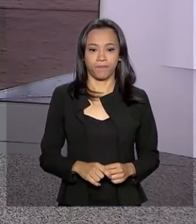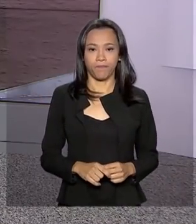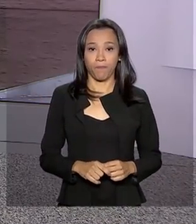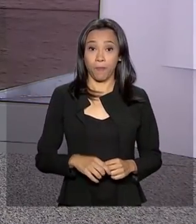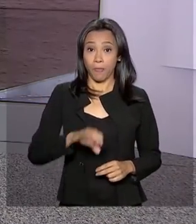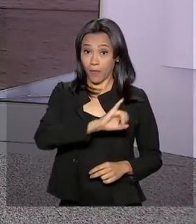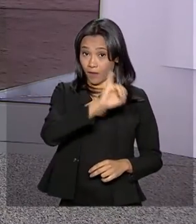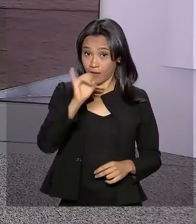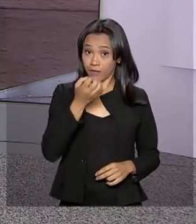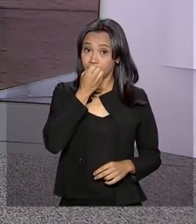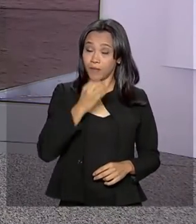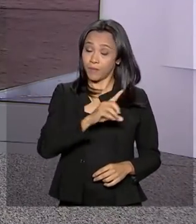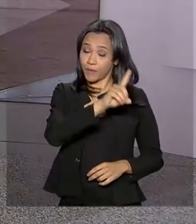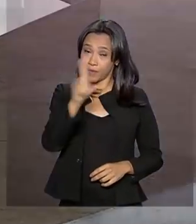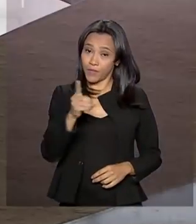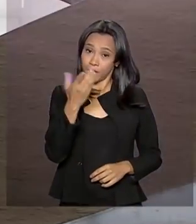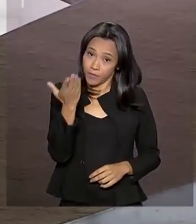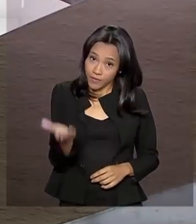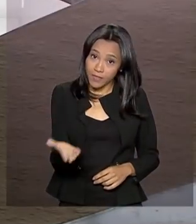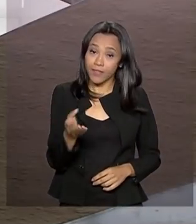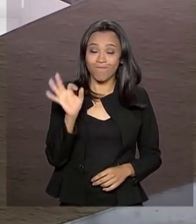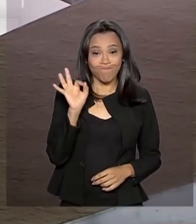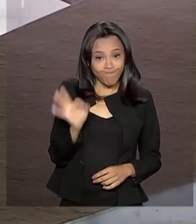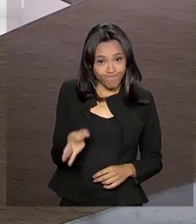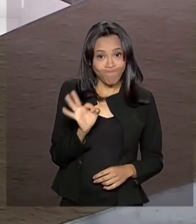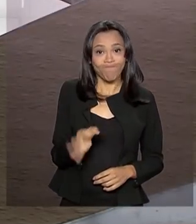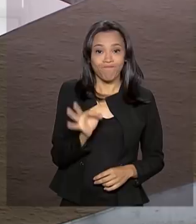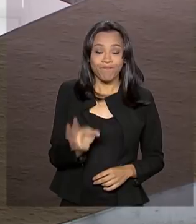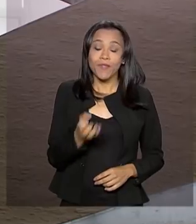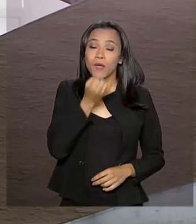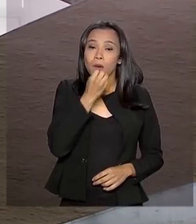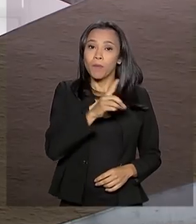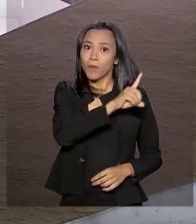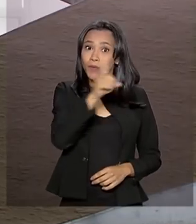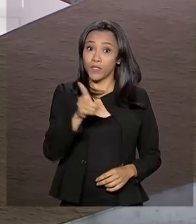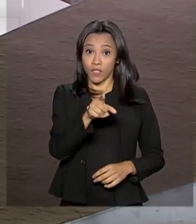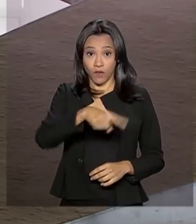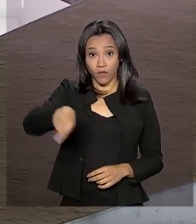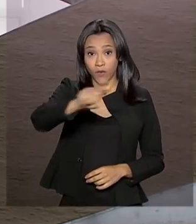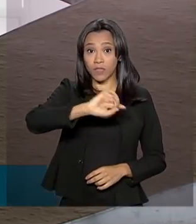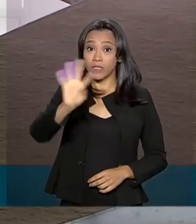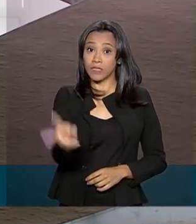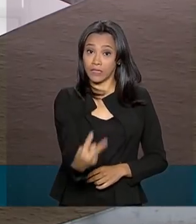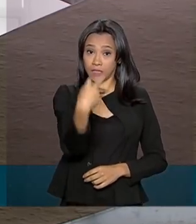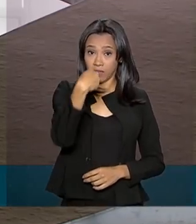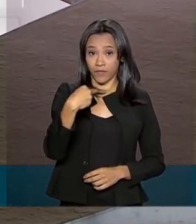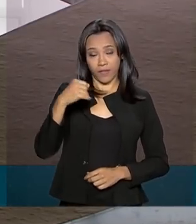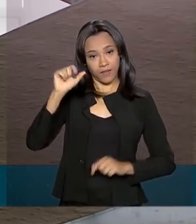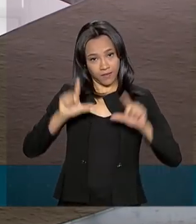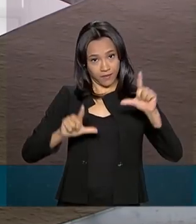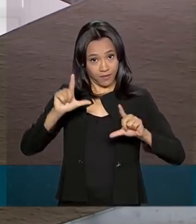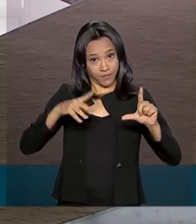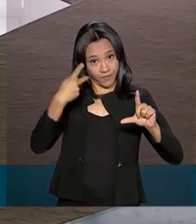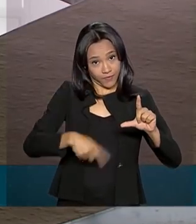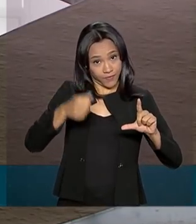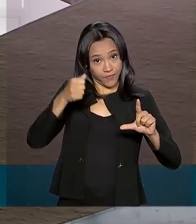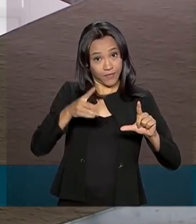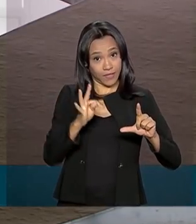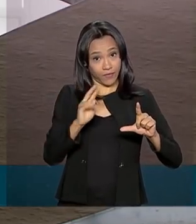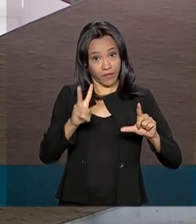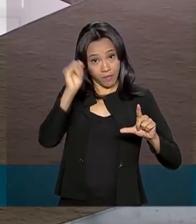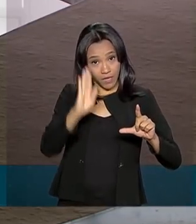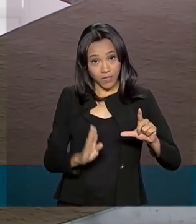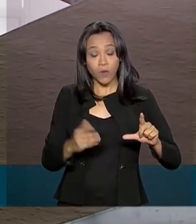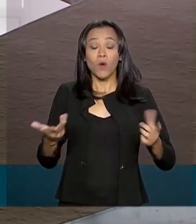Olá, Mara. Bom dia pra você. É isso mesmo. Bom dia também pra você que acompanha a TV Brasil. O governo